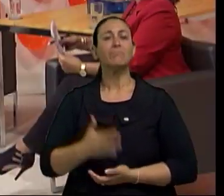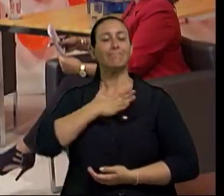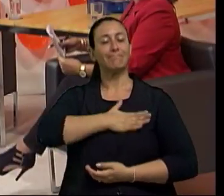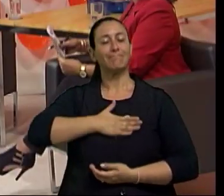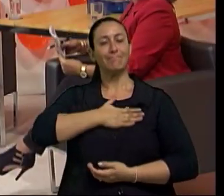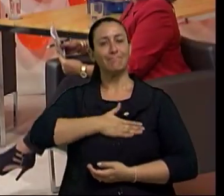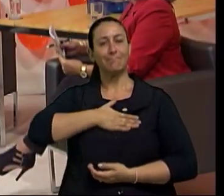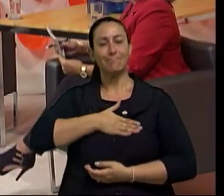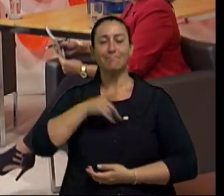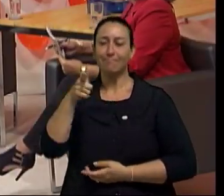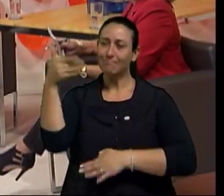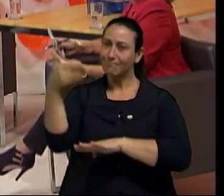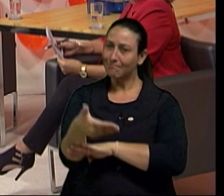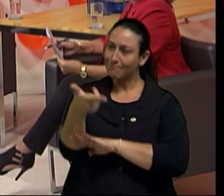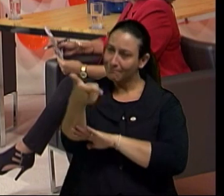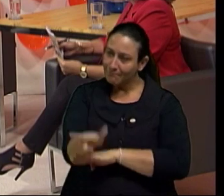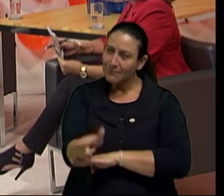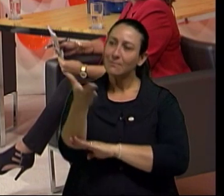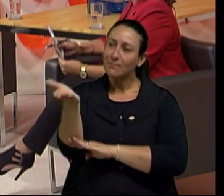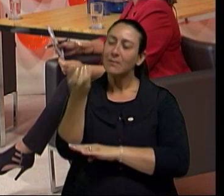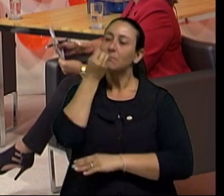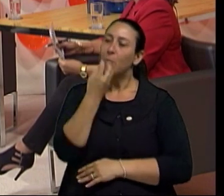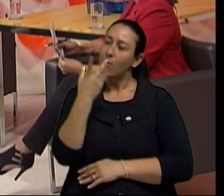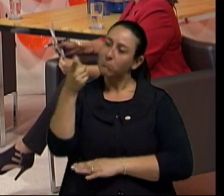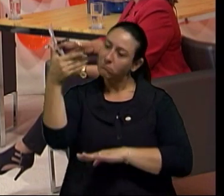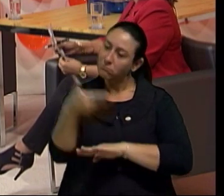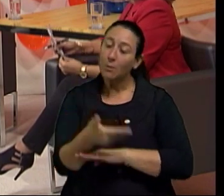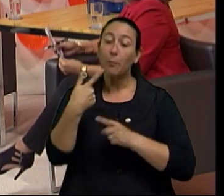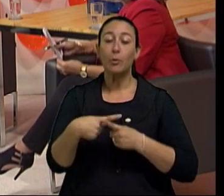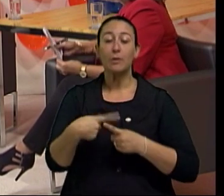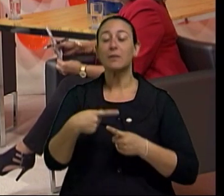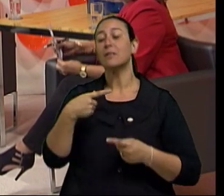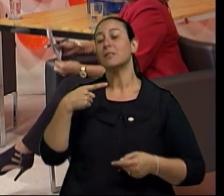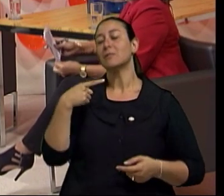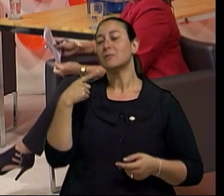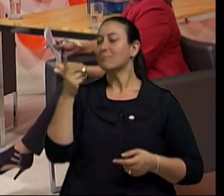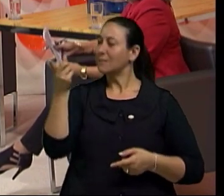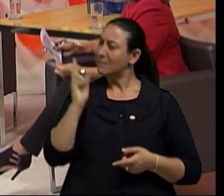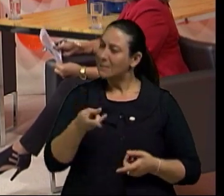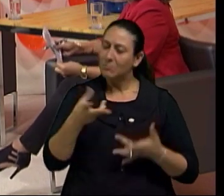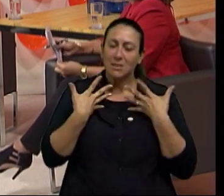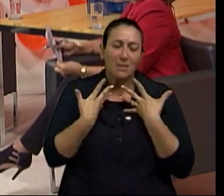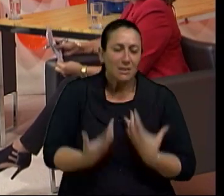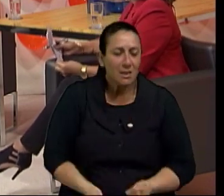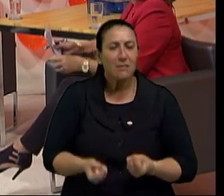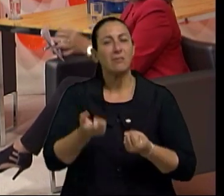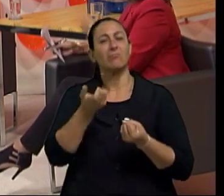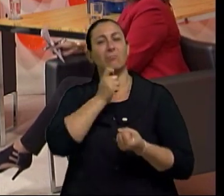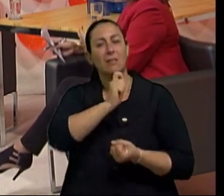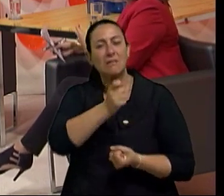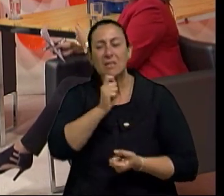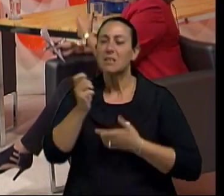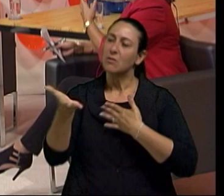lhe ter mais uma vez no nosso programa, doutor Terra, o senhor sempre nos atendendo, atendendo ao nosso pedido e vindo conversar e